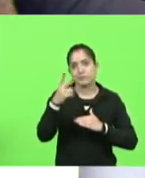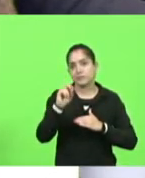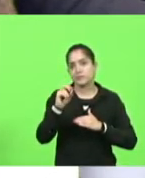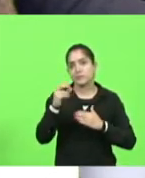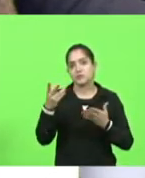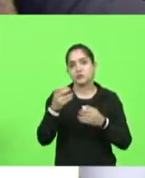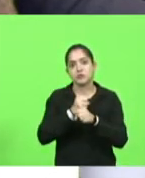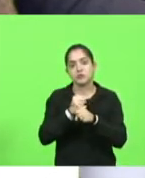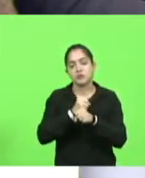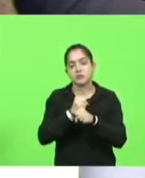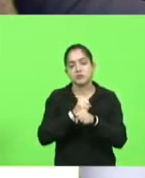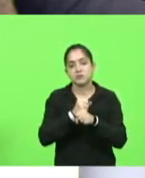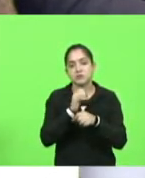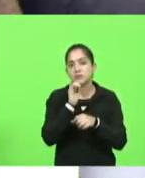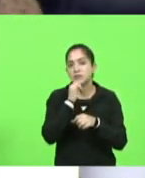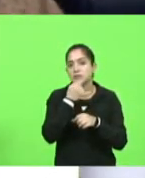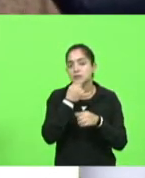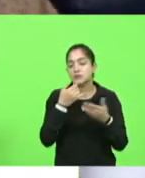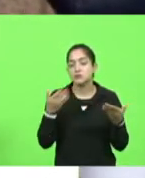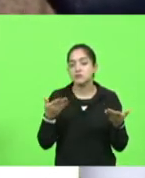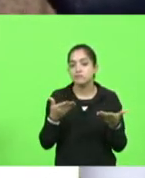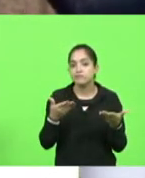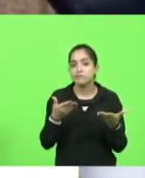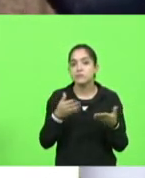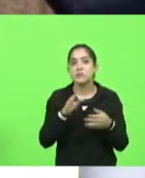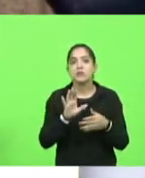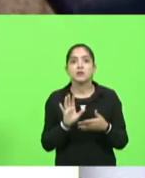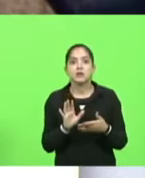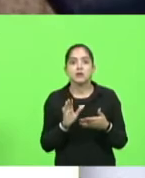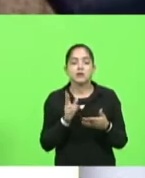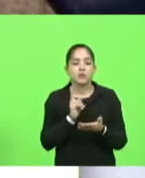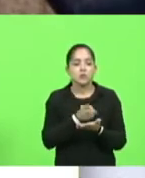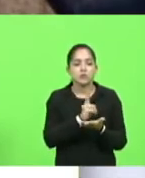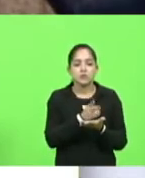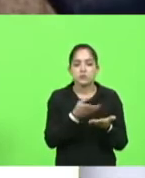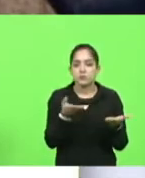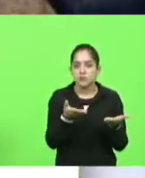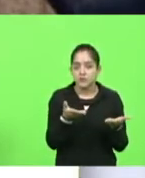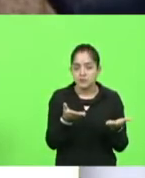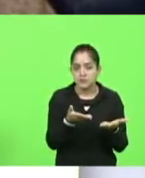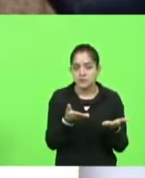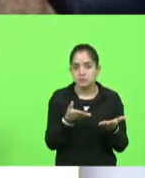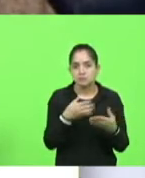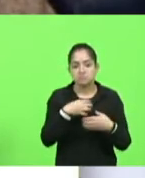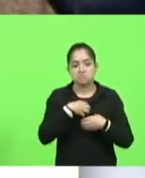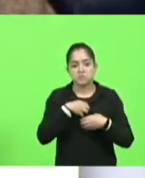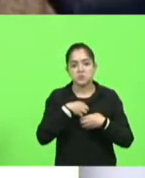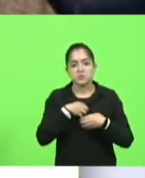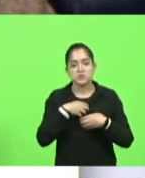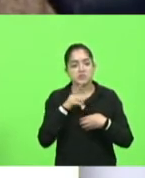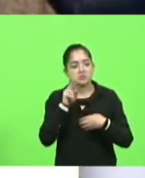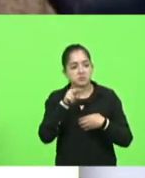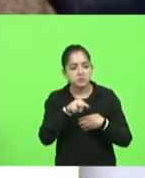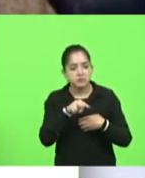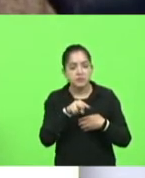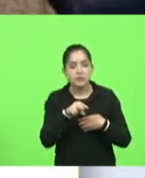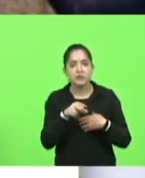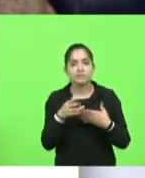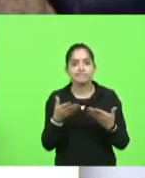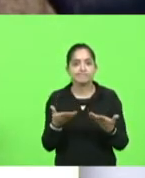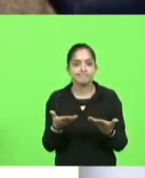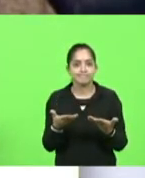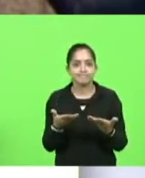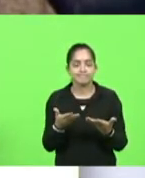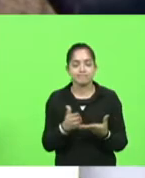isso é muito triste e o Estado não pode se manter na sua insensibilidade do salário mensal garantido